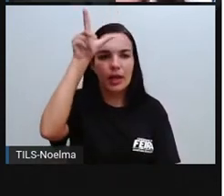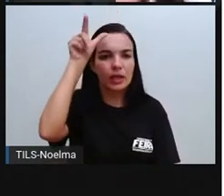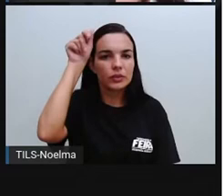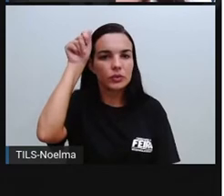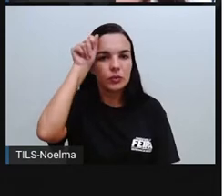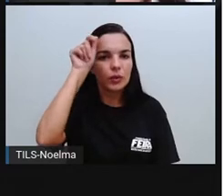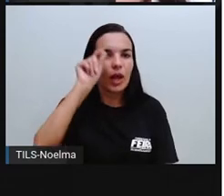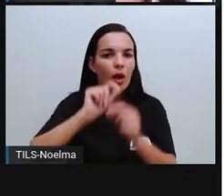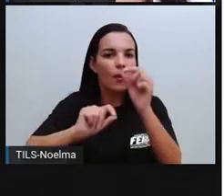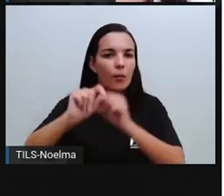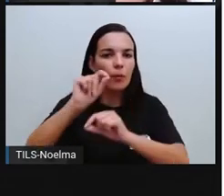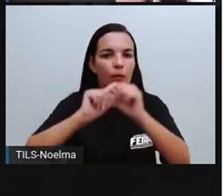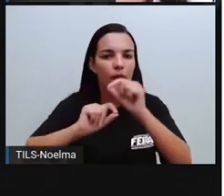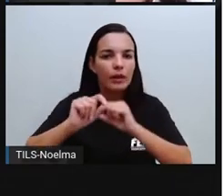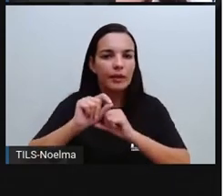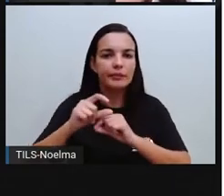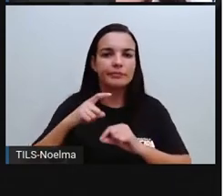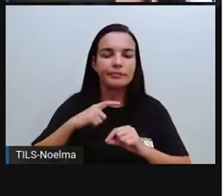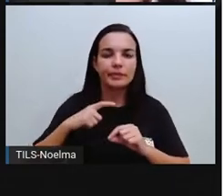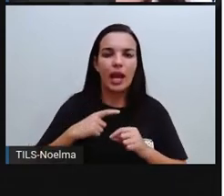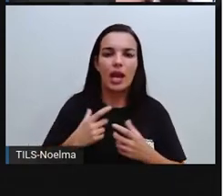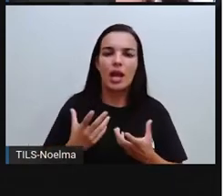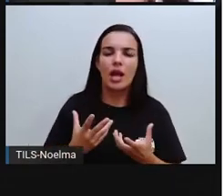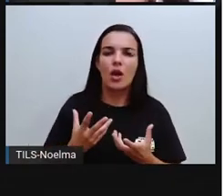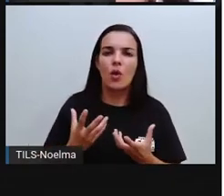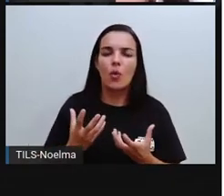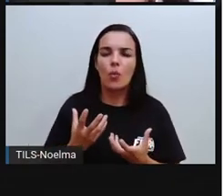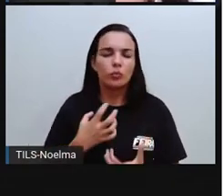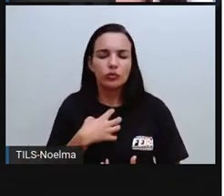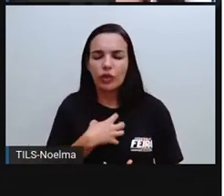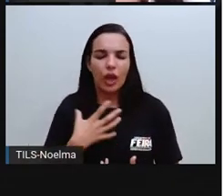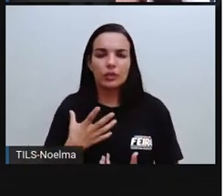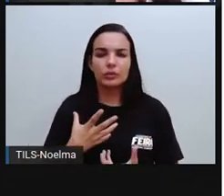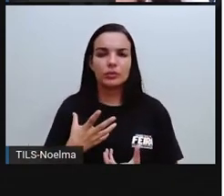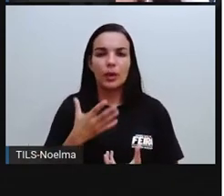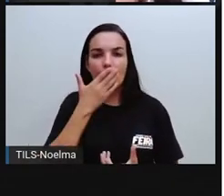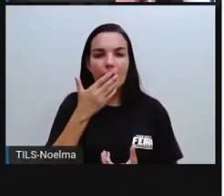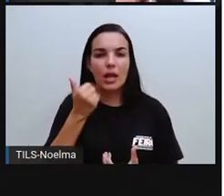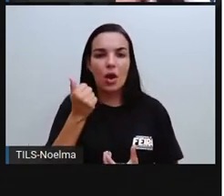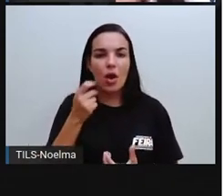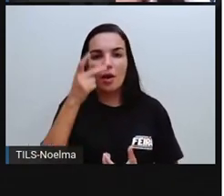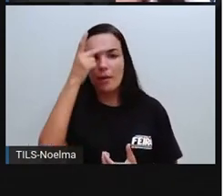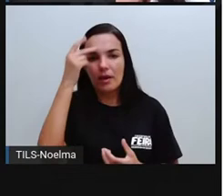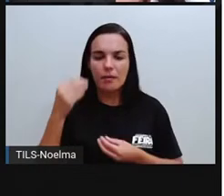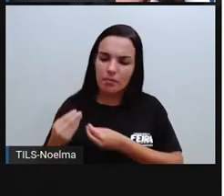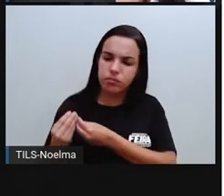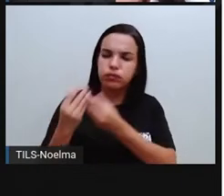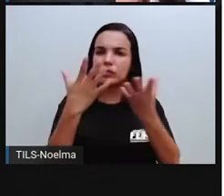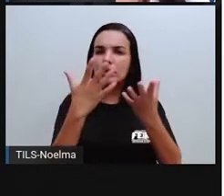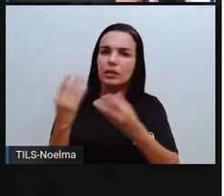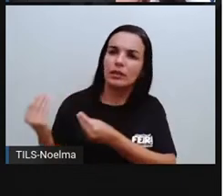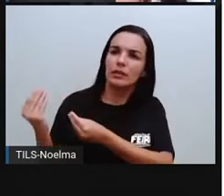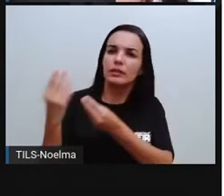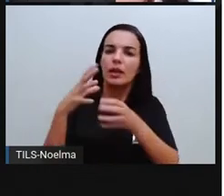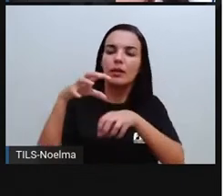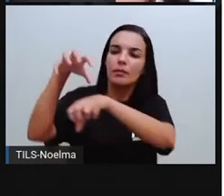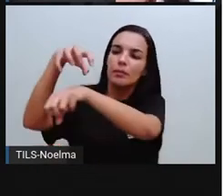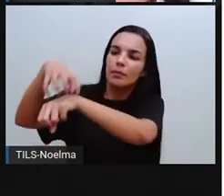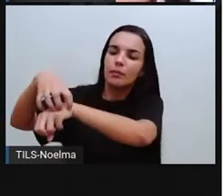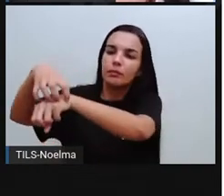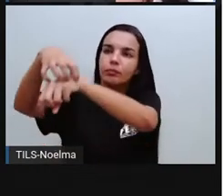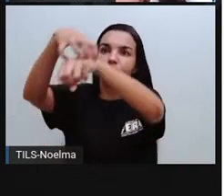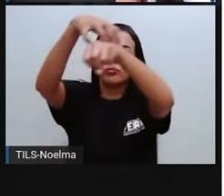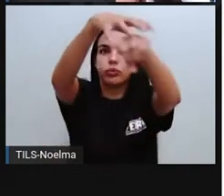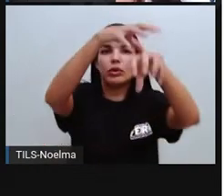Juscelino Kubitschek, que era uma forma de... Impulsionada pelo governo militar, que era uma forma de fazer com que as pessoas saíssem de suas